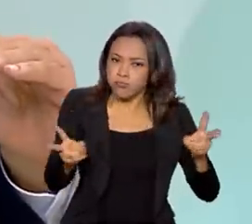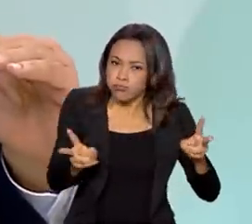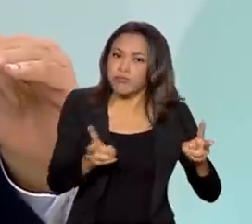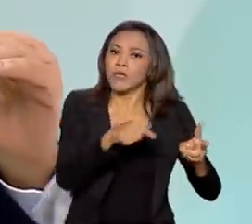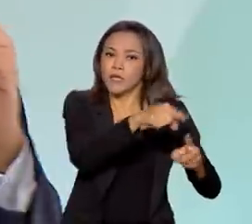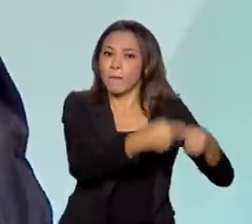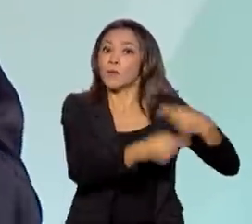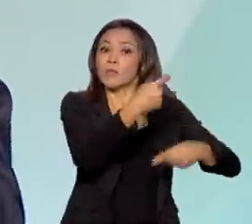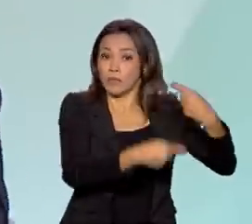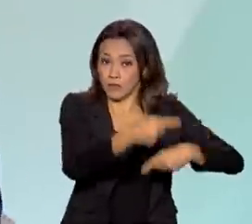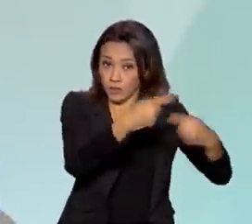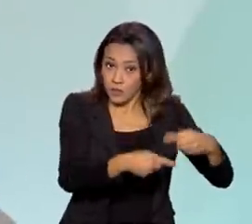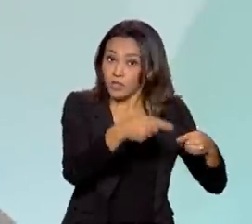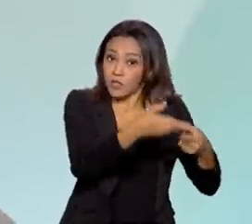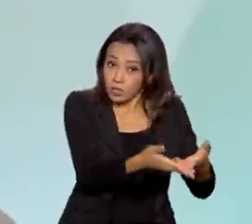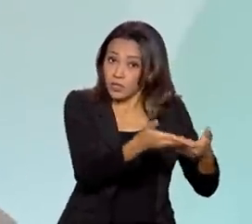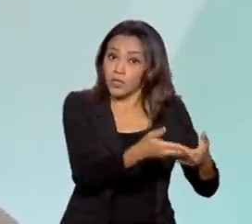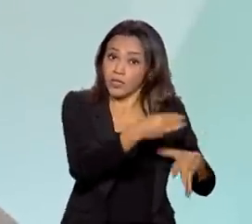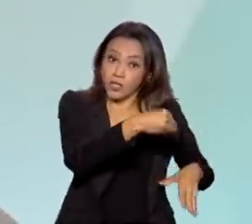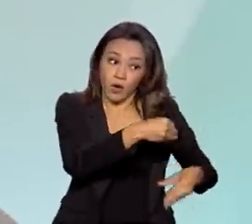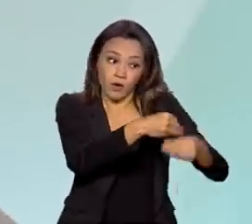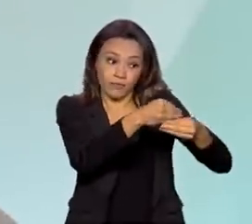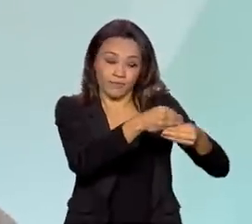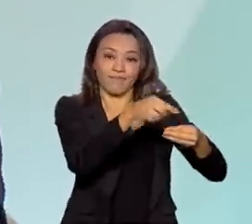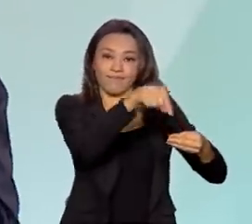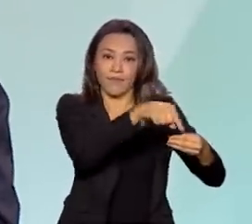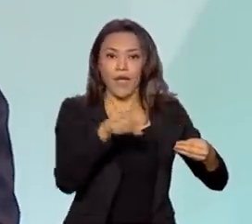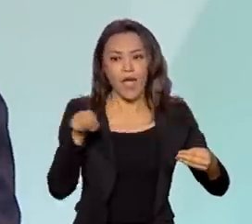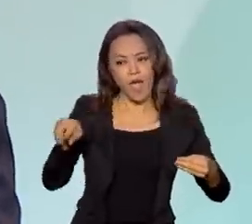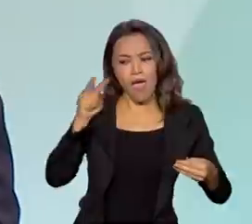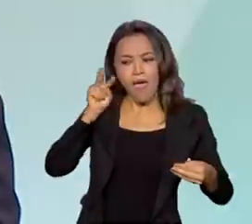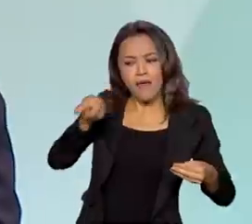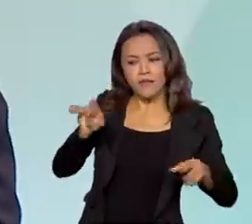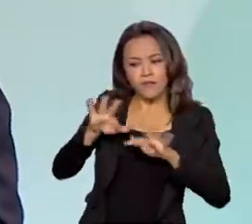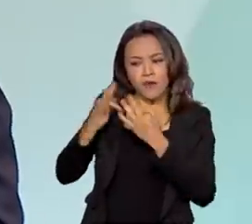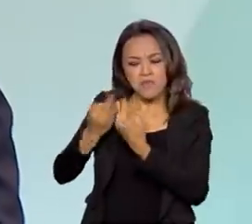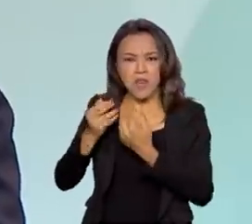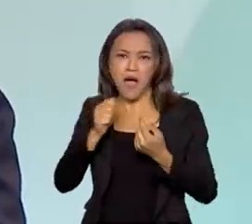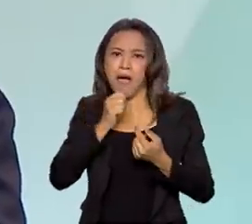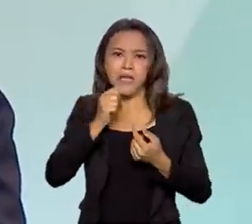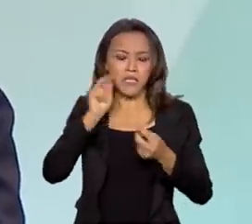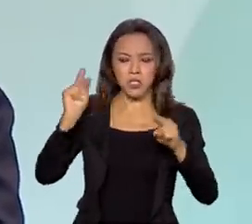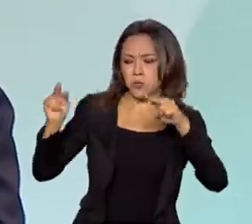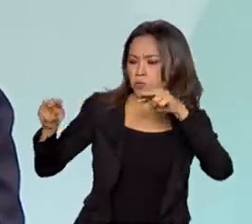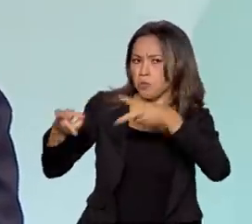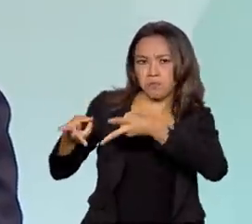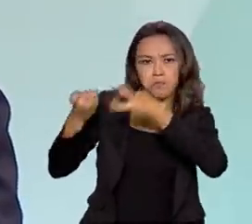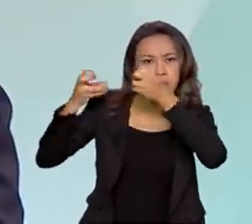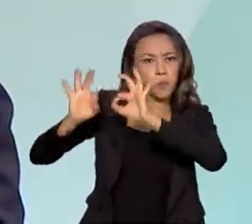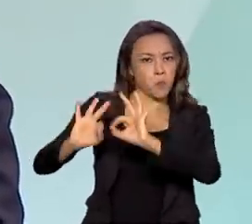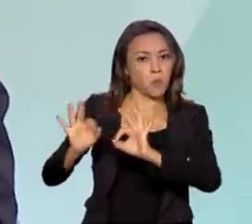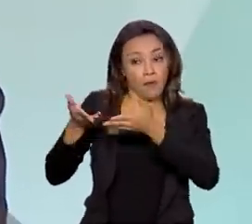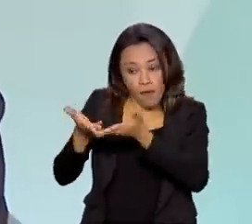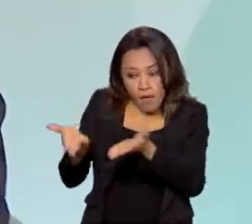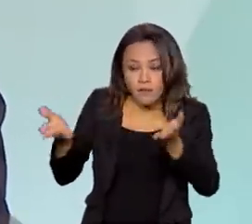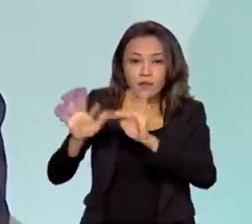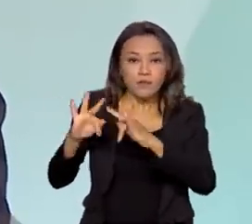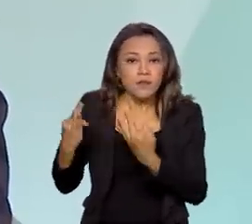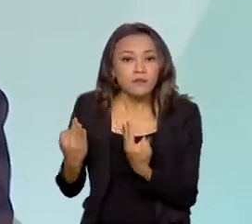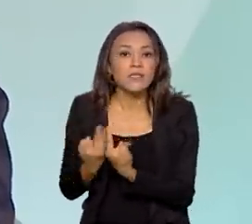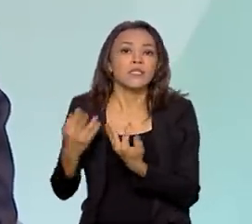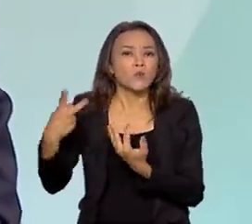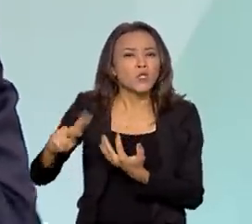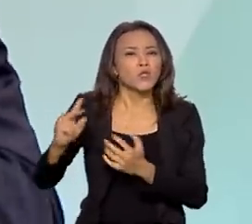subsidiada, até então nós não tínhamos um olhar. Essas famílias, com recurso próprio e por esforço, de alguma